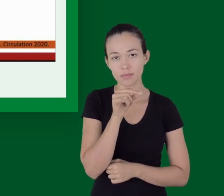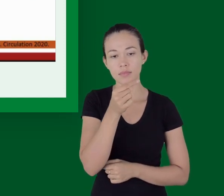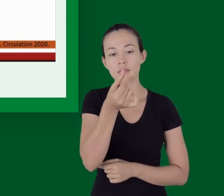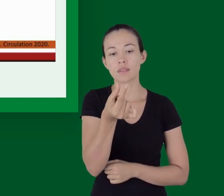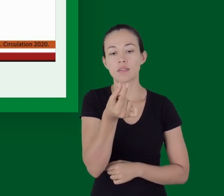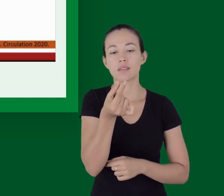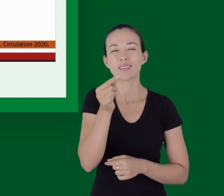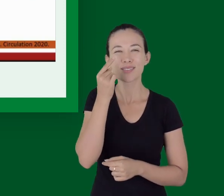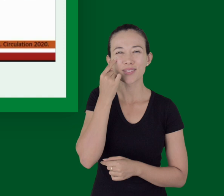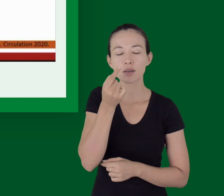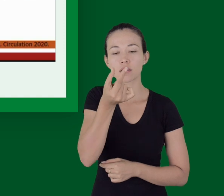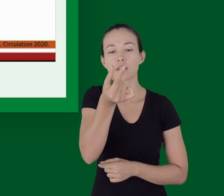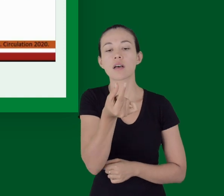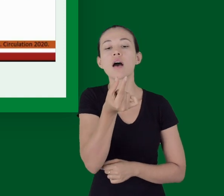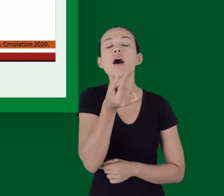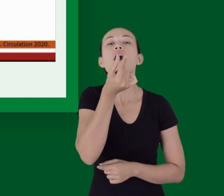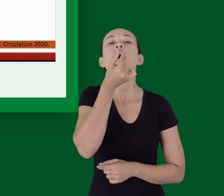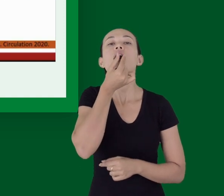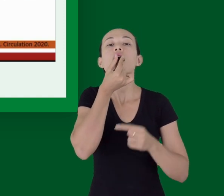graus.